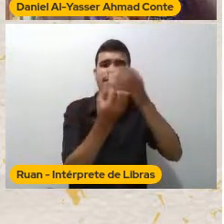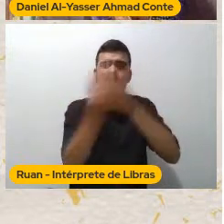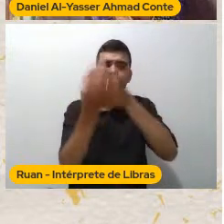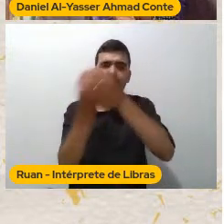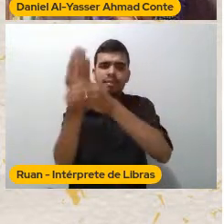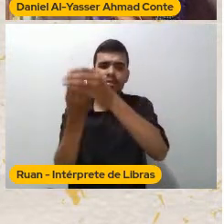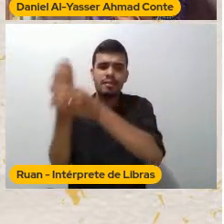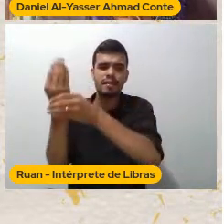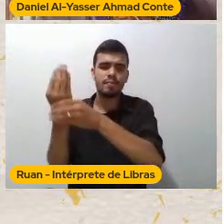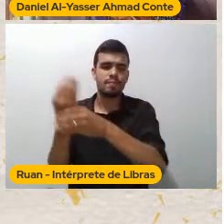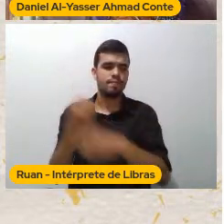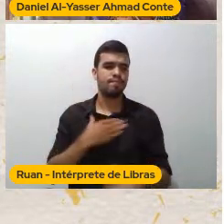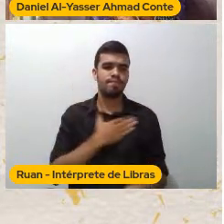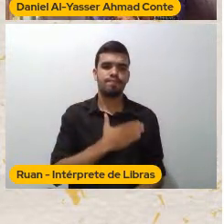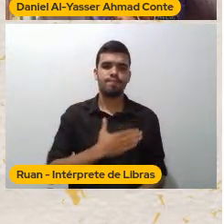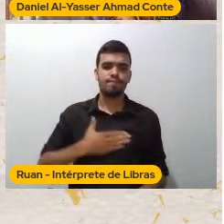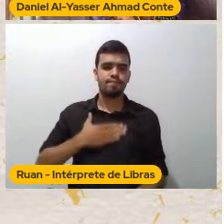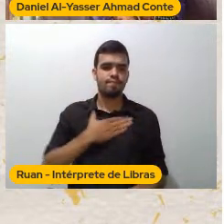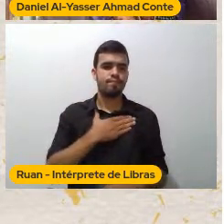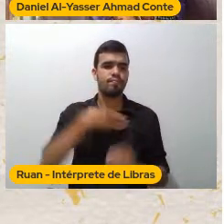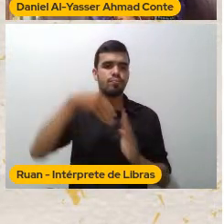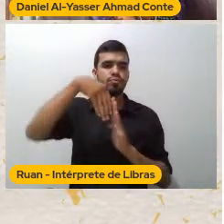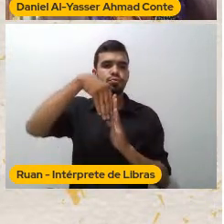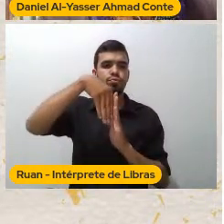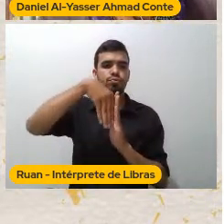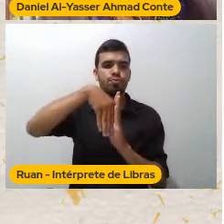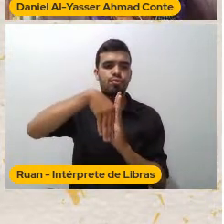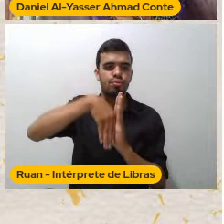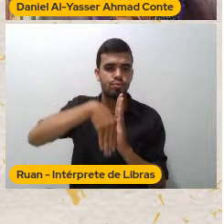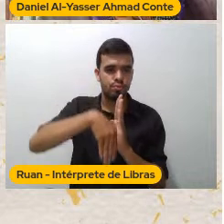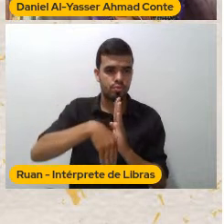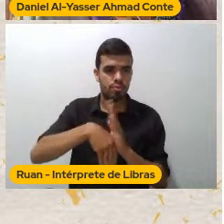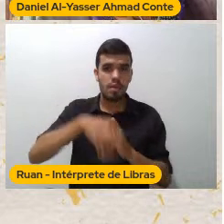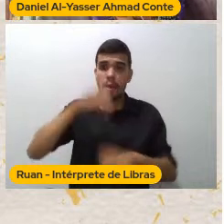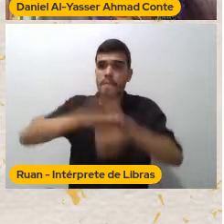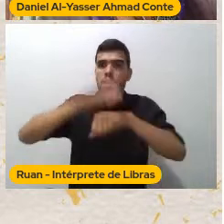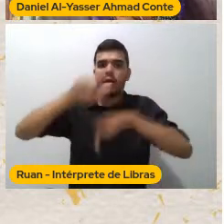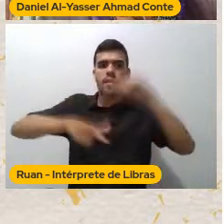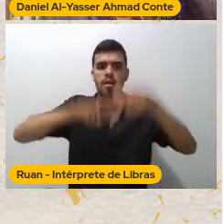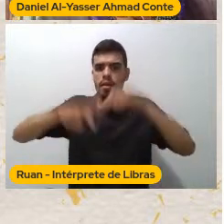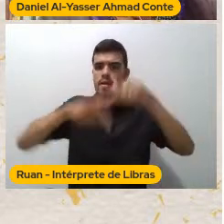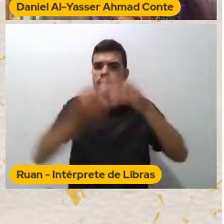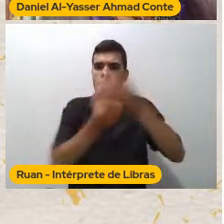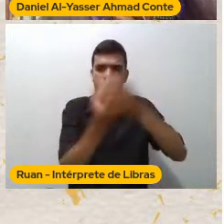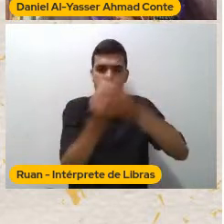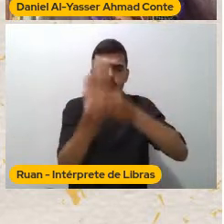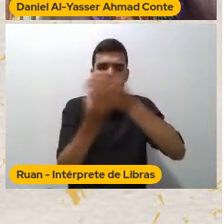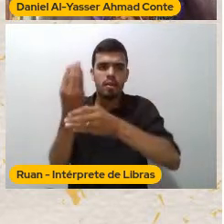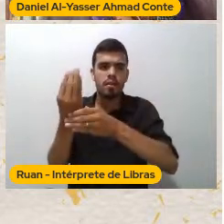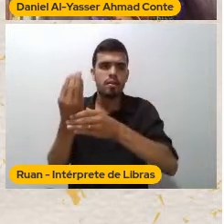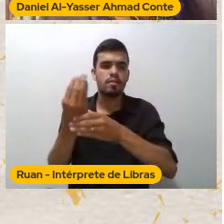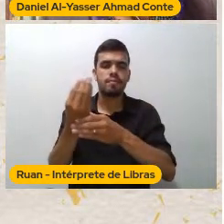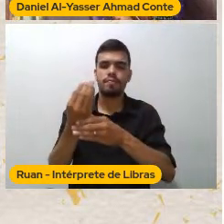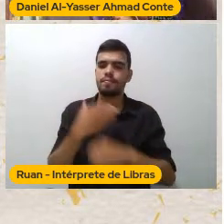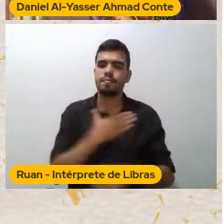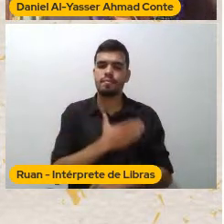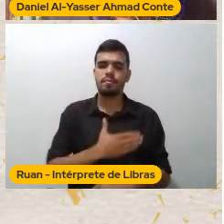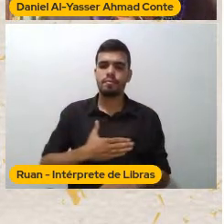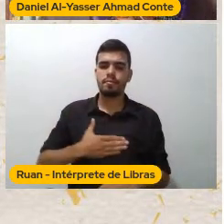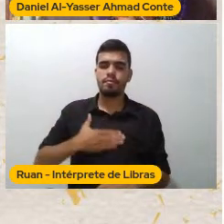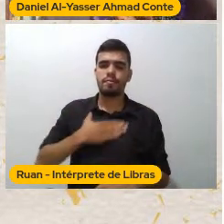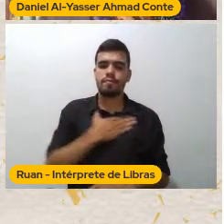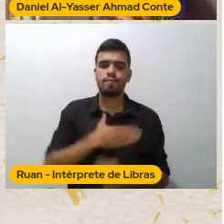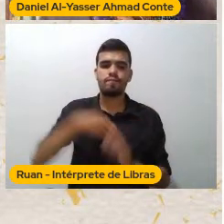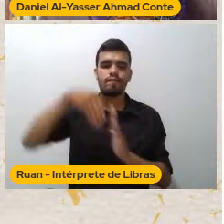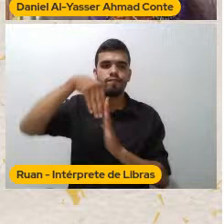vértice Da gente pensar Né? Porque é o mesmo Vértice Que inoperava Deixava inoperante